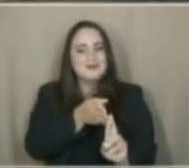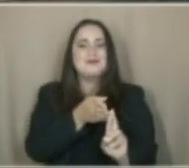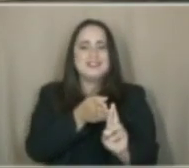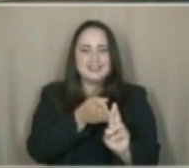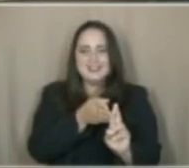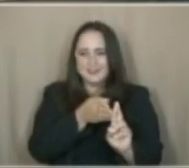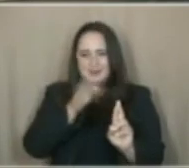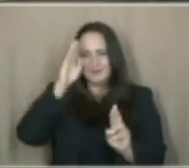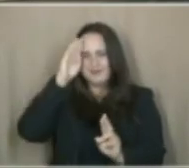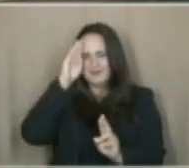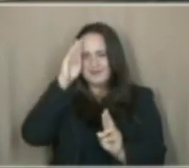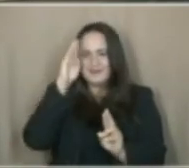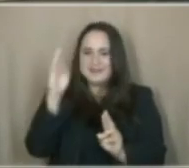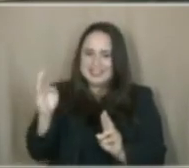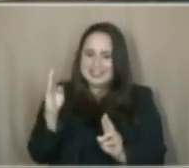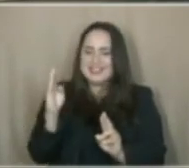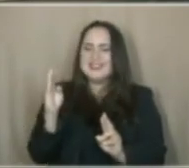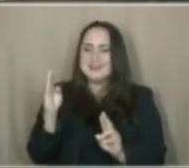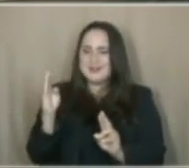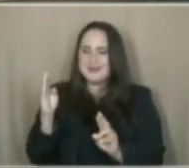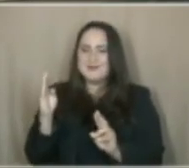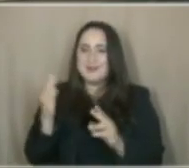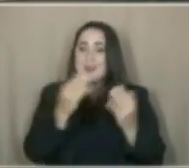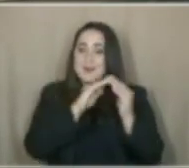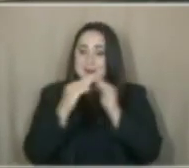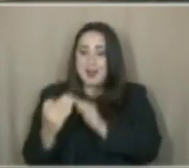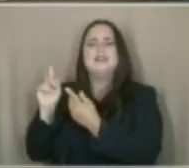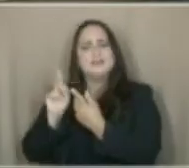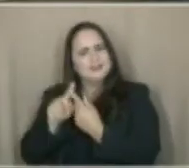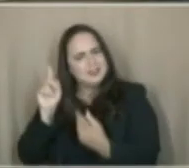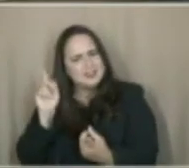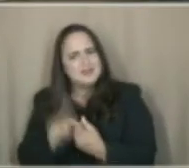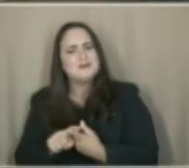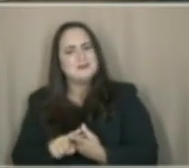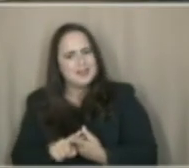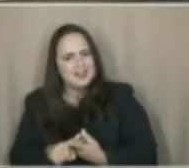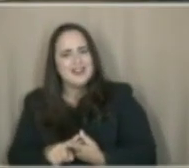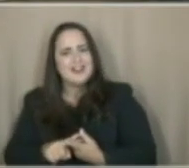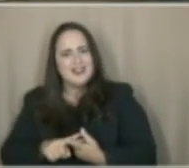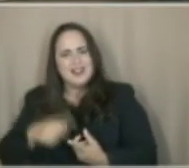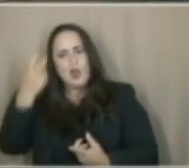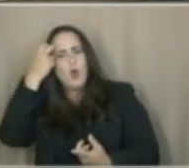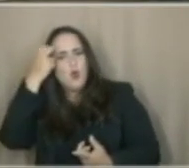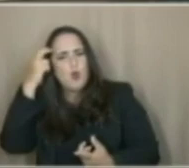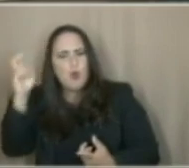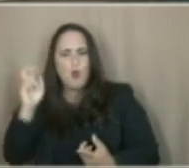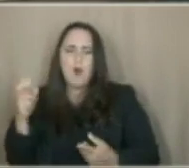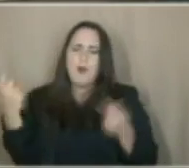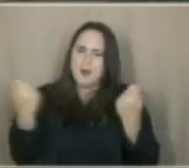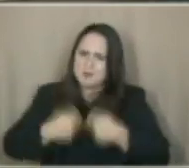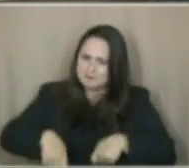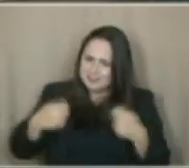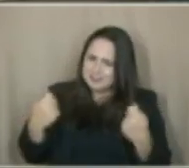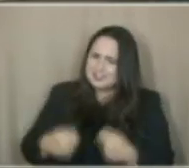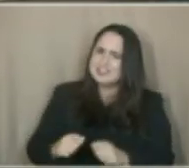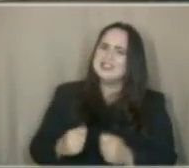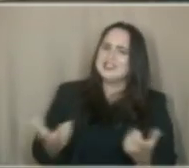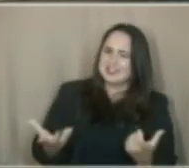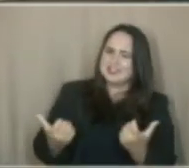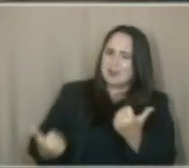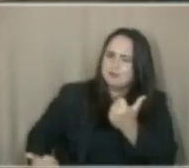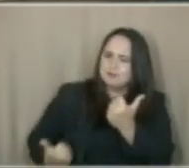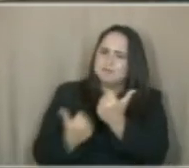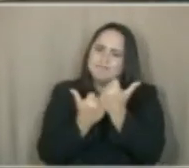principalmente, das periferias e do povo preto. Então, essa é uma cultura que precisa ser apoiada.